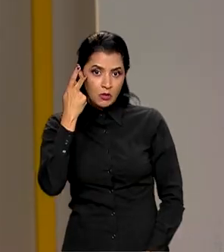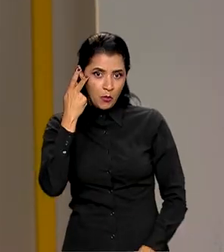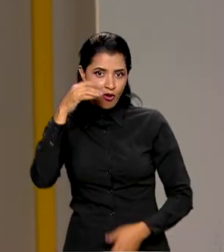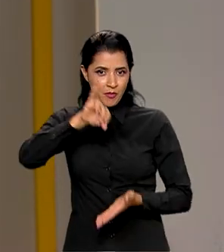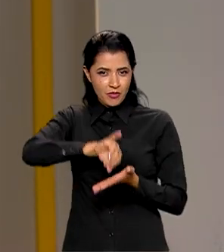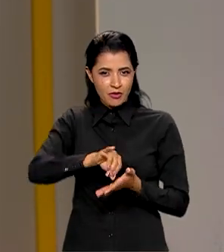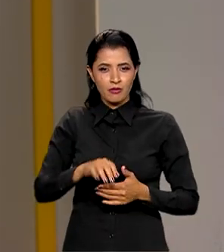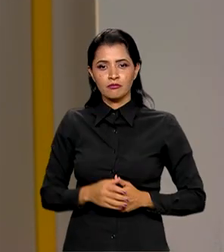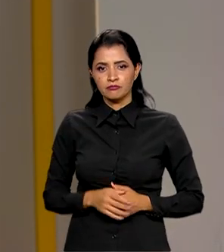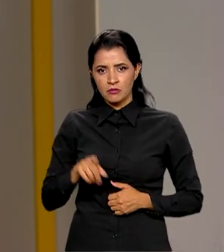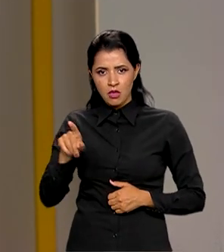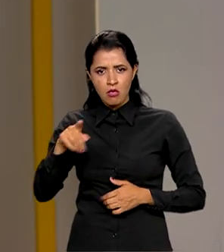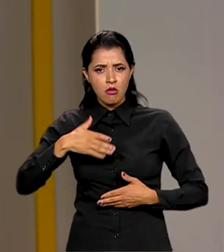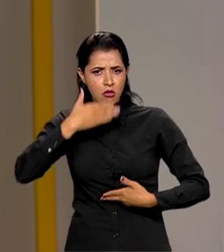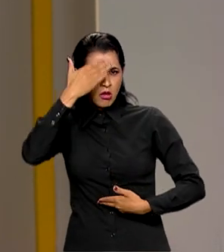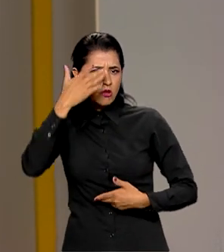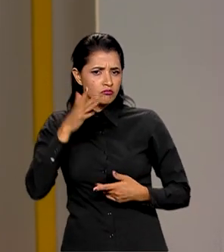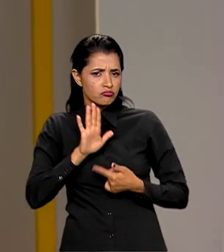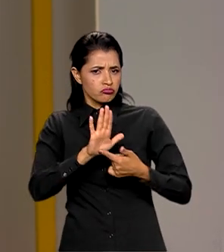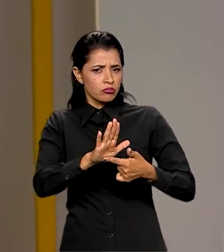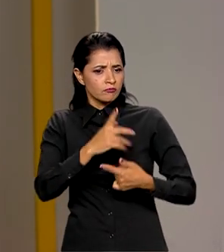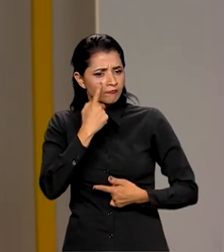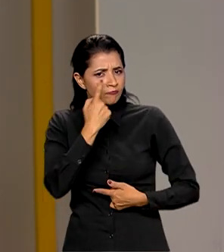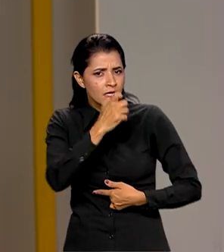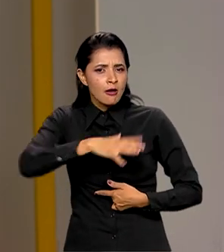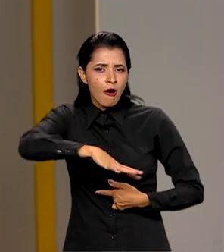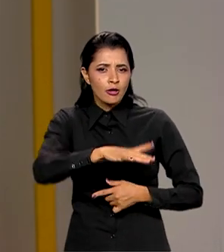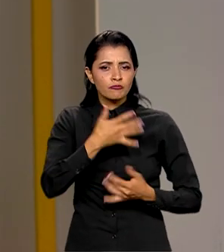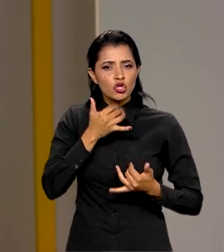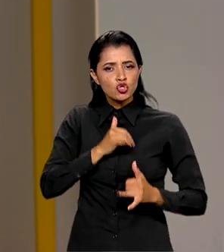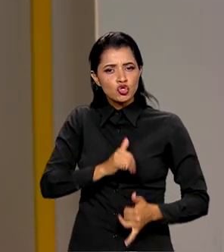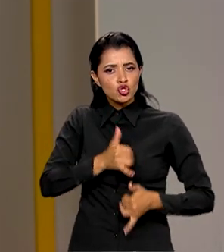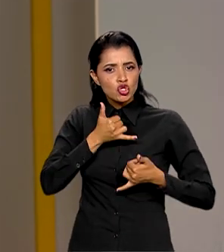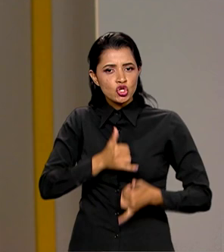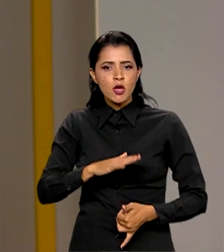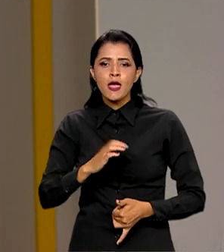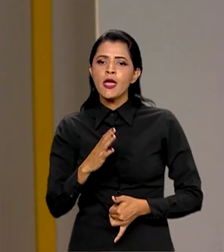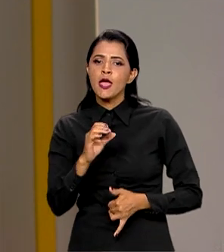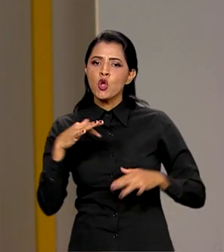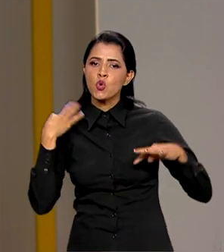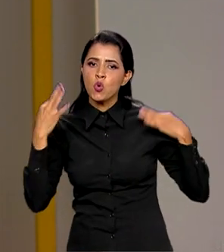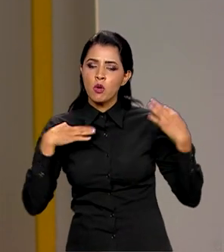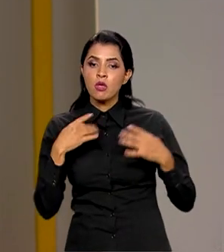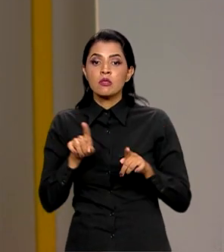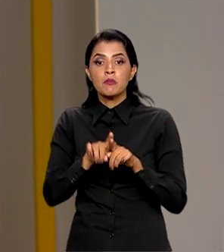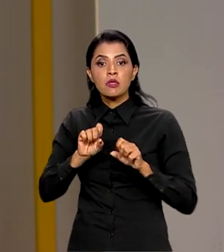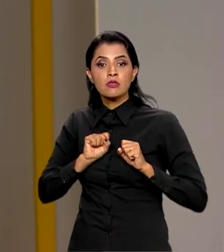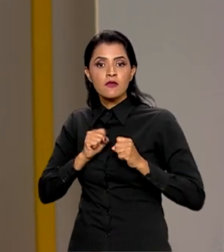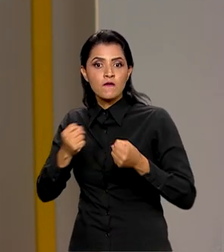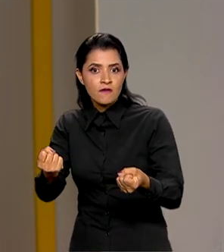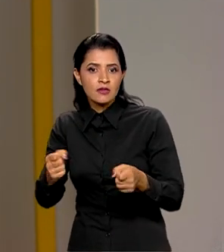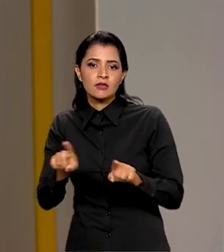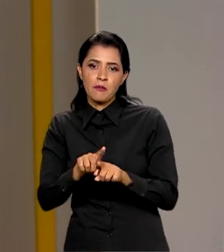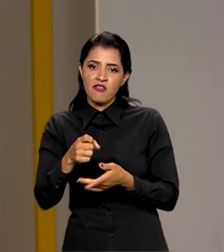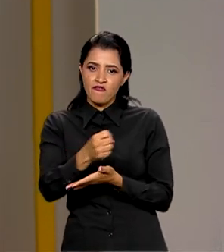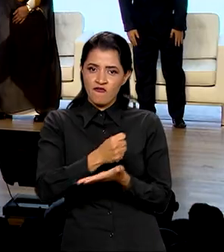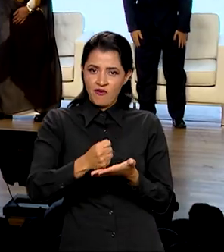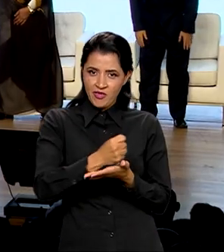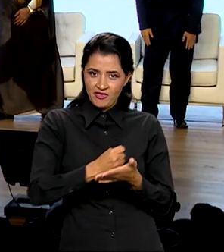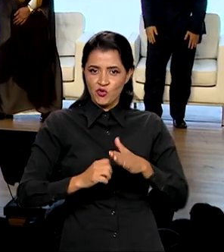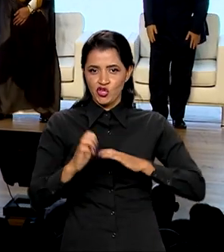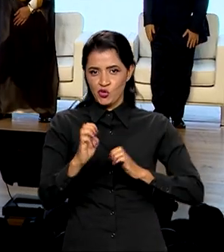Os árabes têm demonstrado interesse nos setores de energia, ecoturismo e defesa, além da indústria farmacêutica.